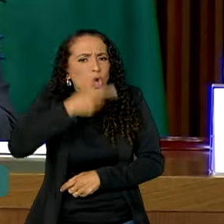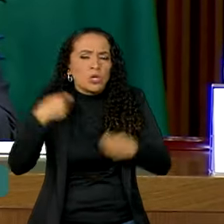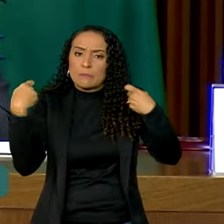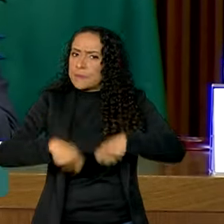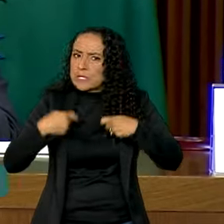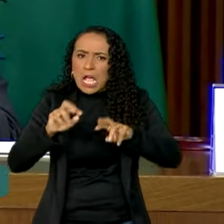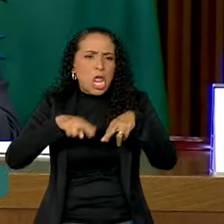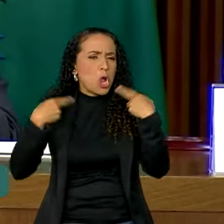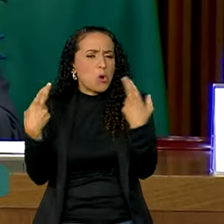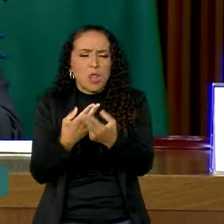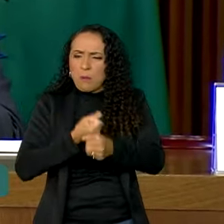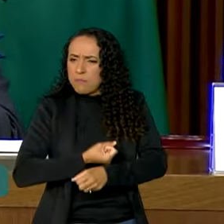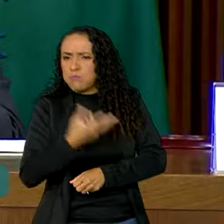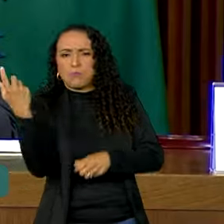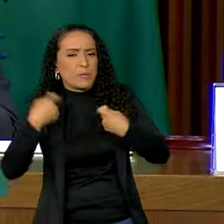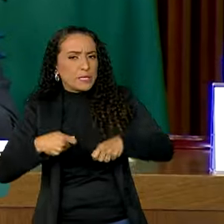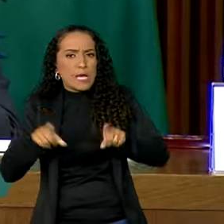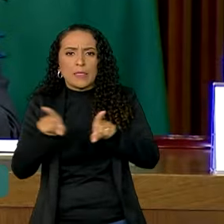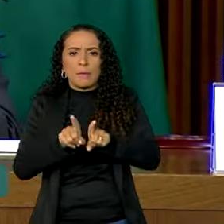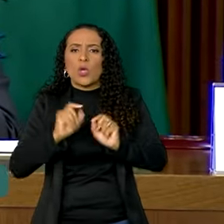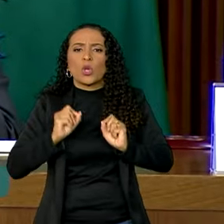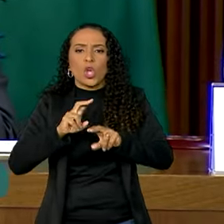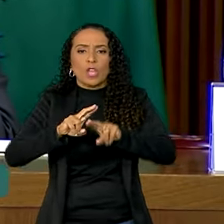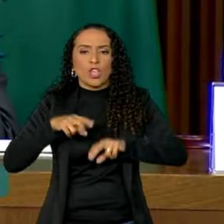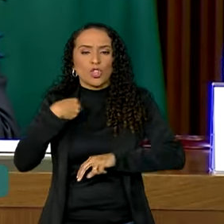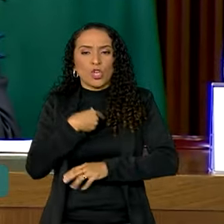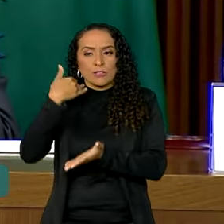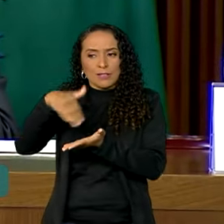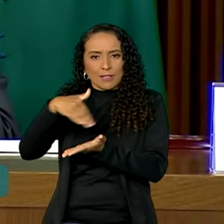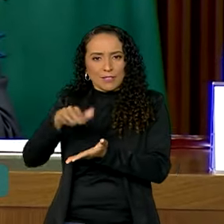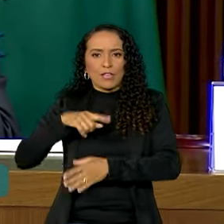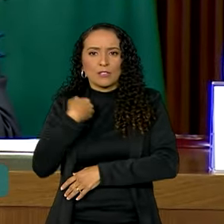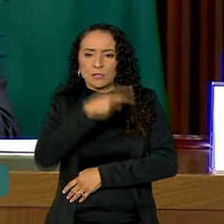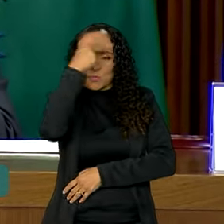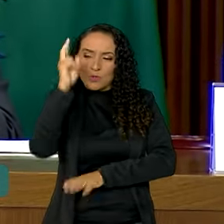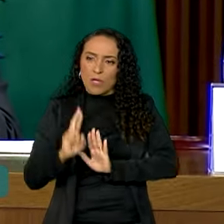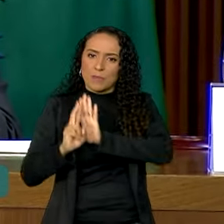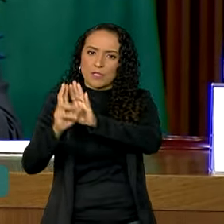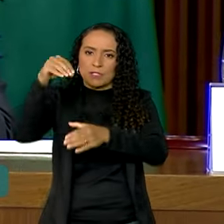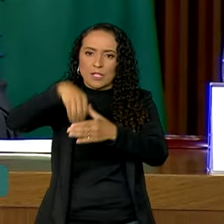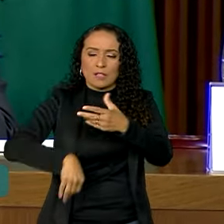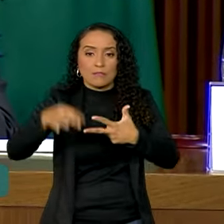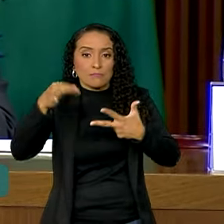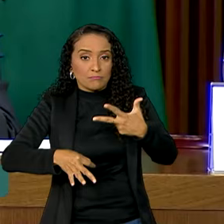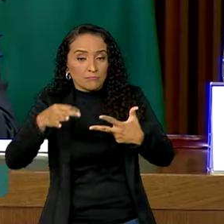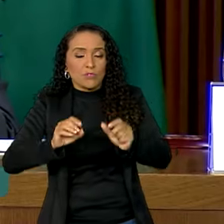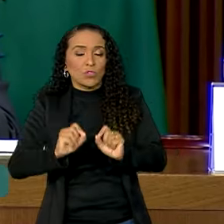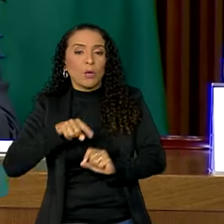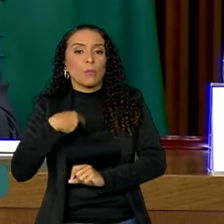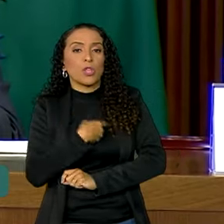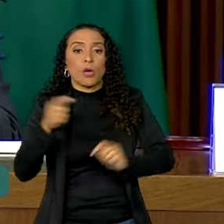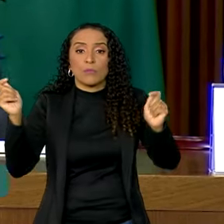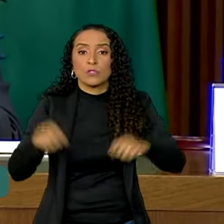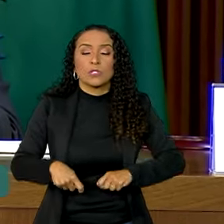quantas reuniões for necessárias, através dos nossos secretários, através dos nossos representantes no Poder Judiciário, para que a